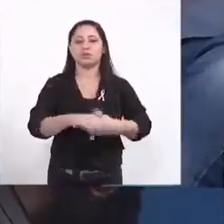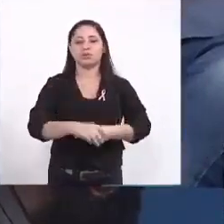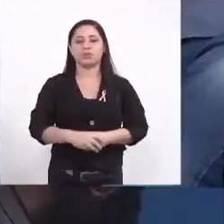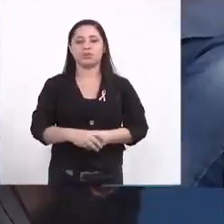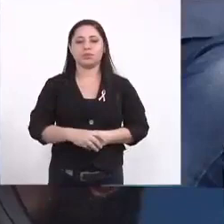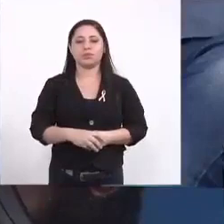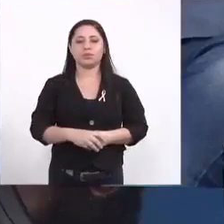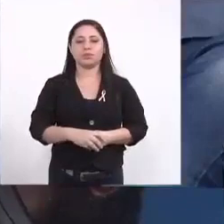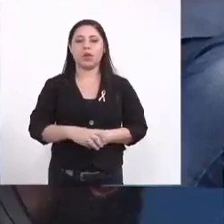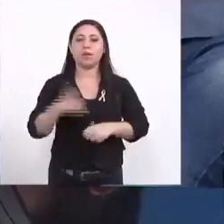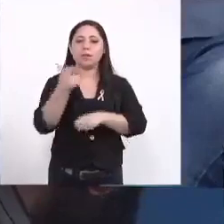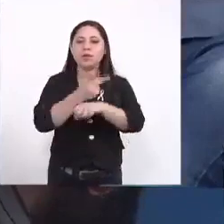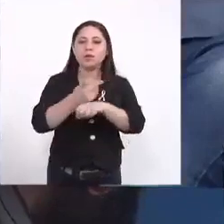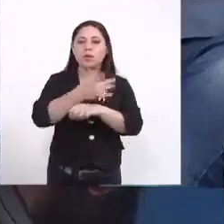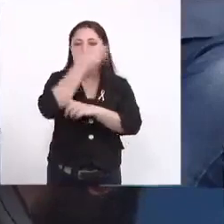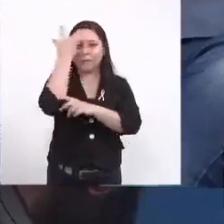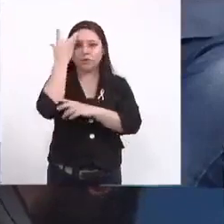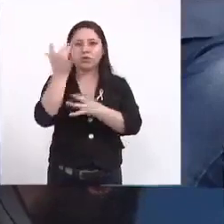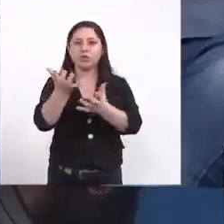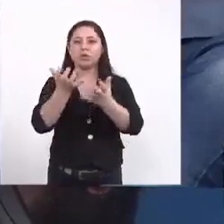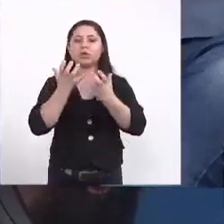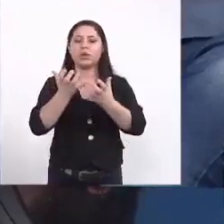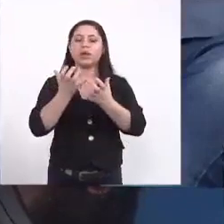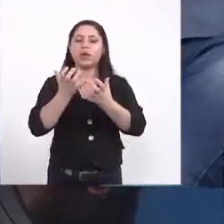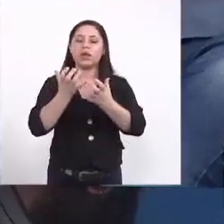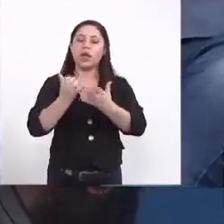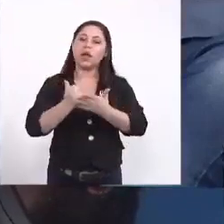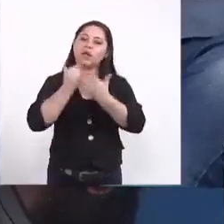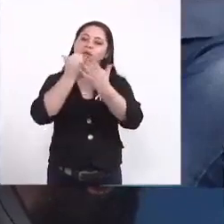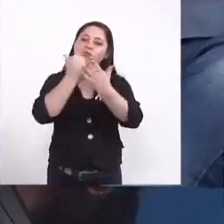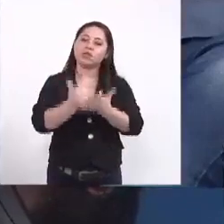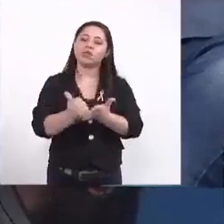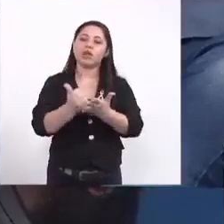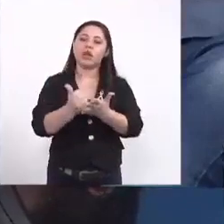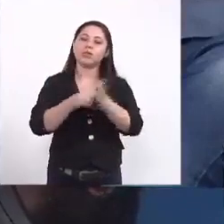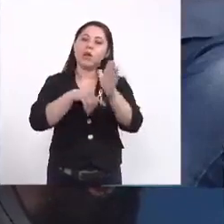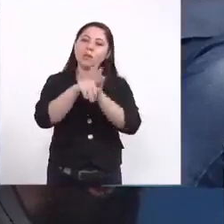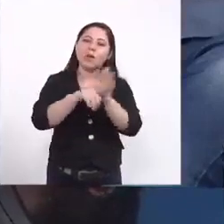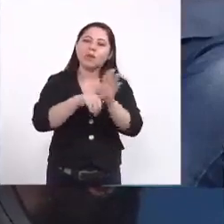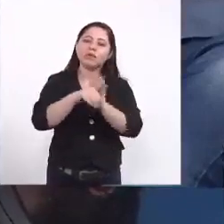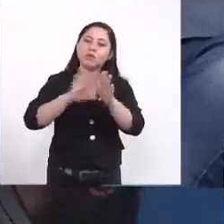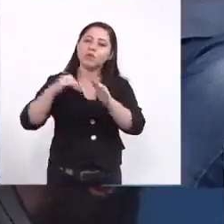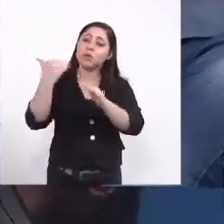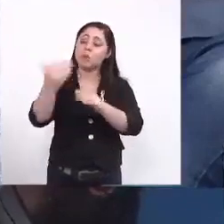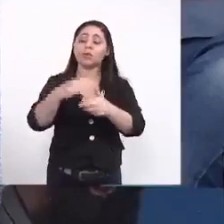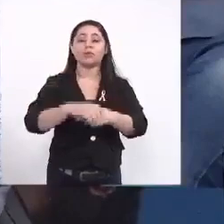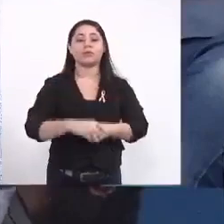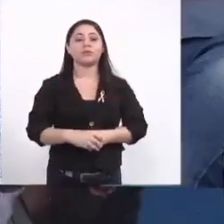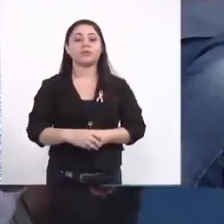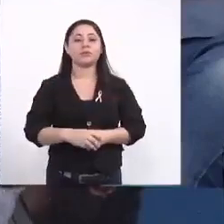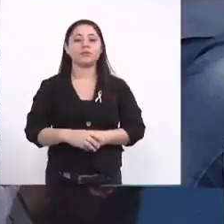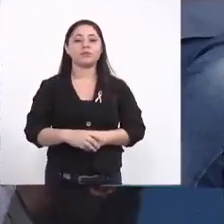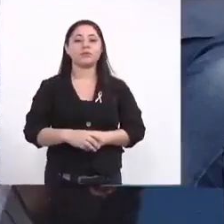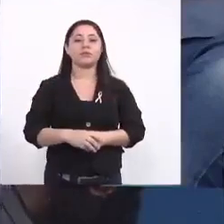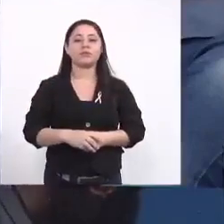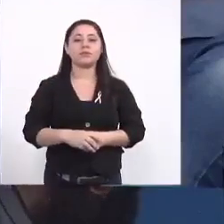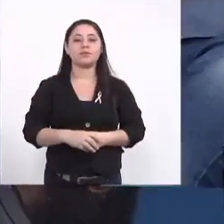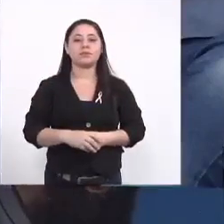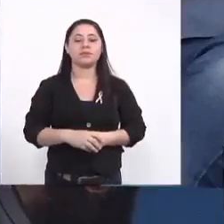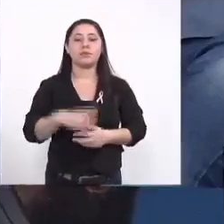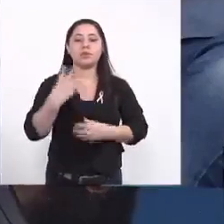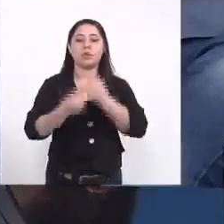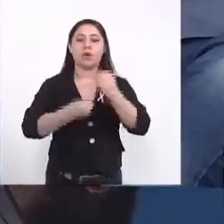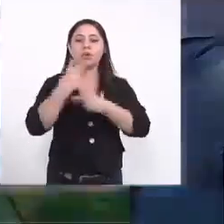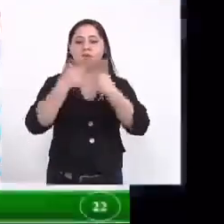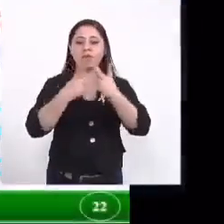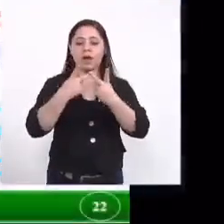à procura de pessoas que queiram nos auxiliar para a realização dessas pesquisas posteriores como eu falei